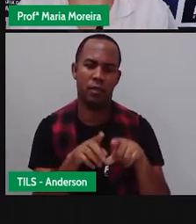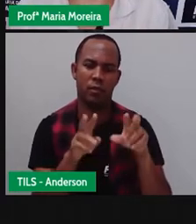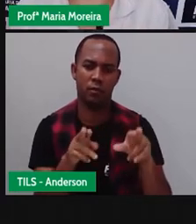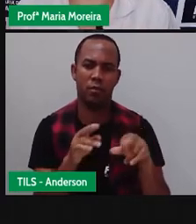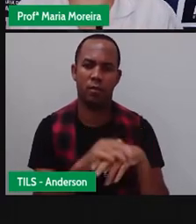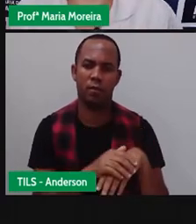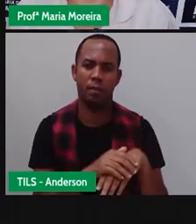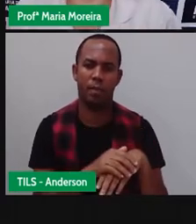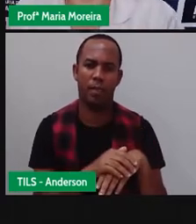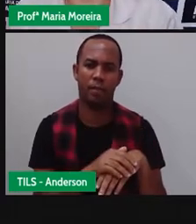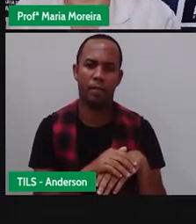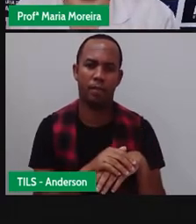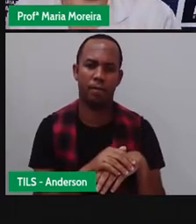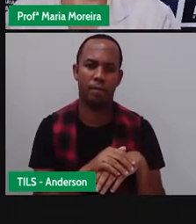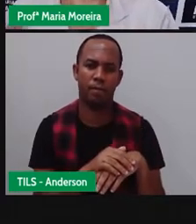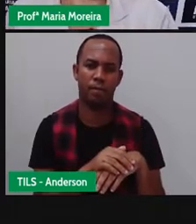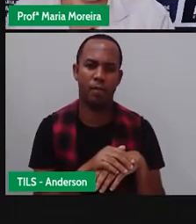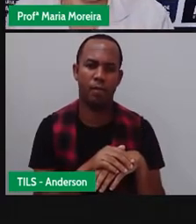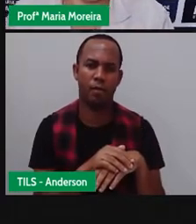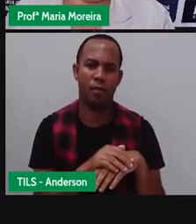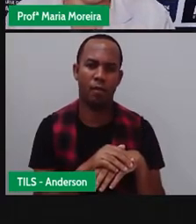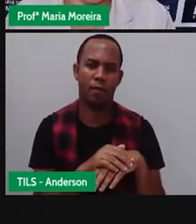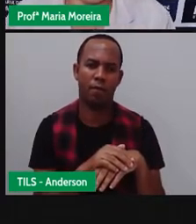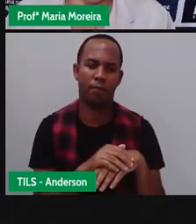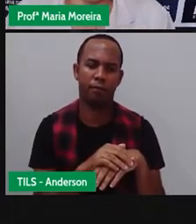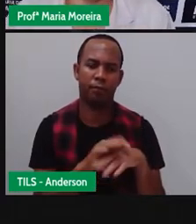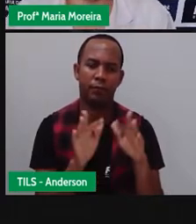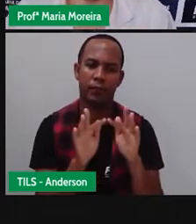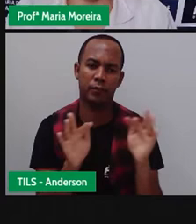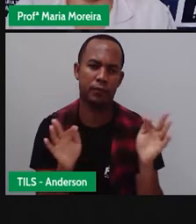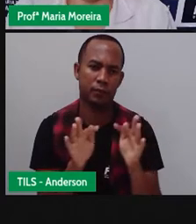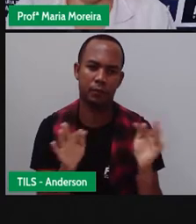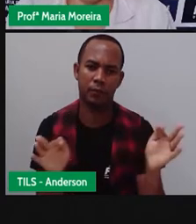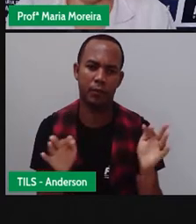Que é uma linguagem também o quê? Informal. Não é isso?